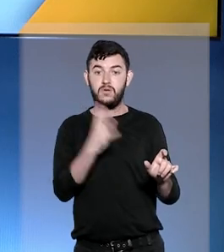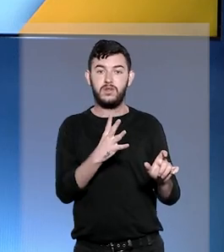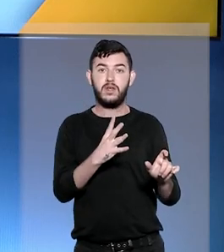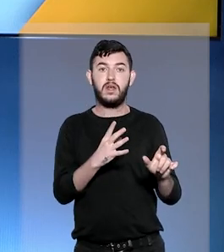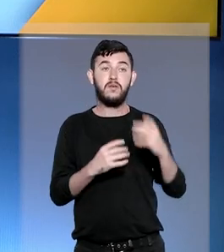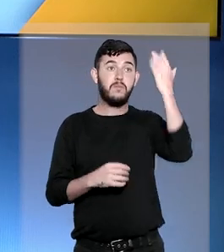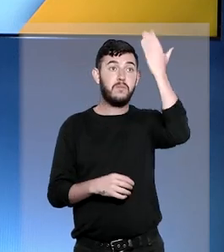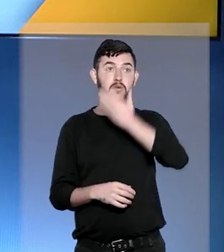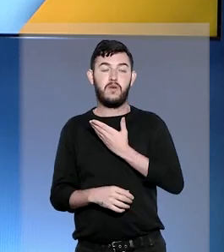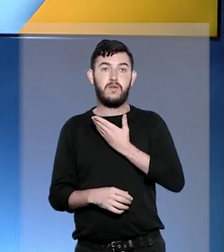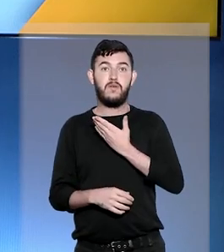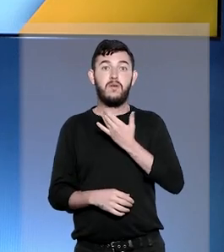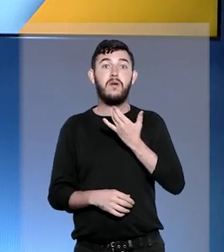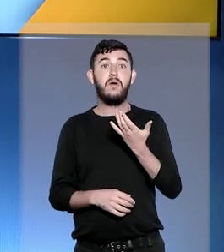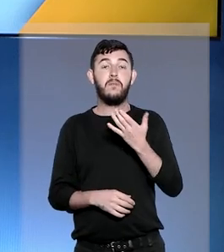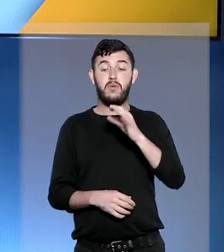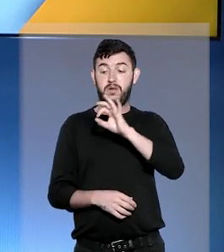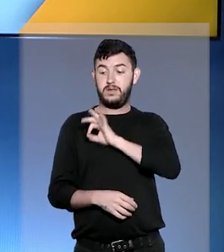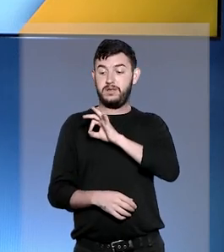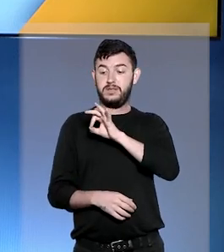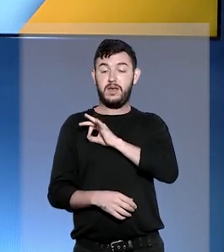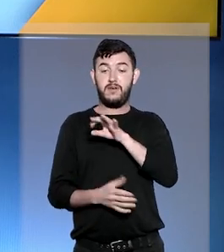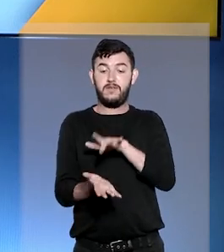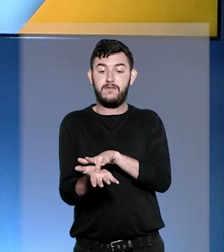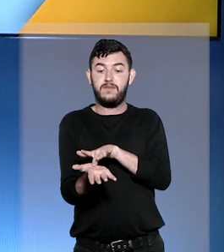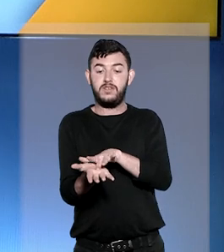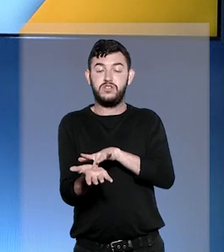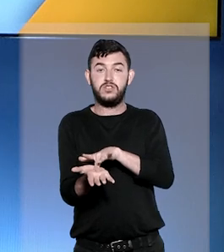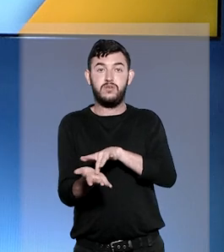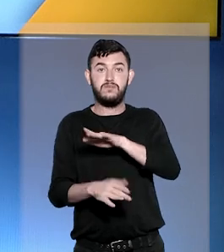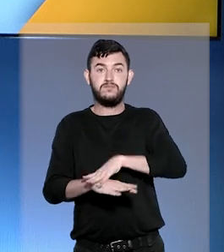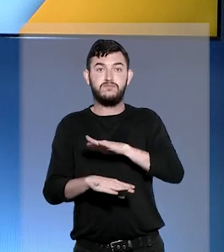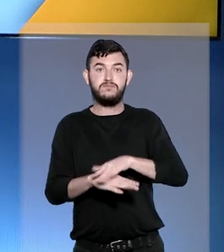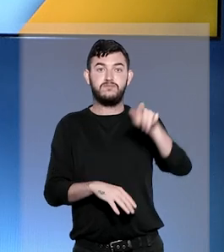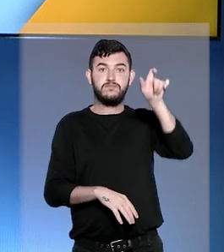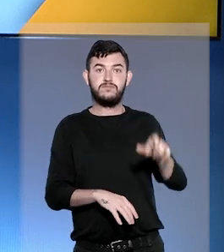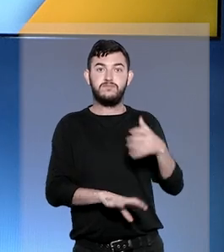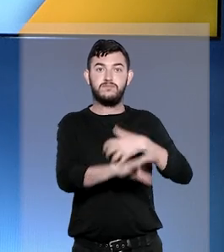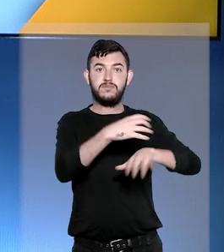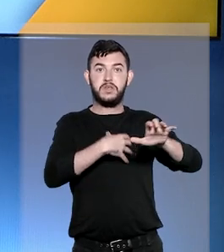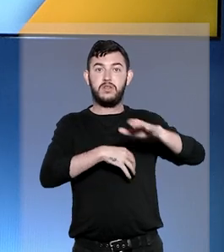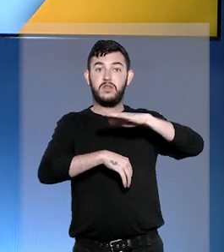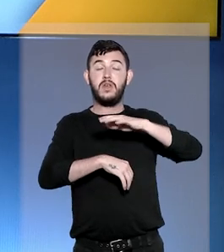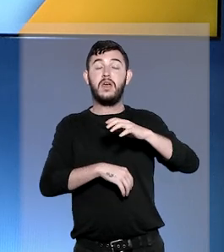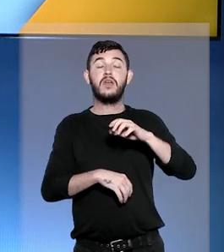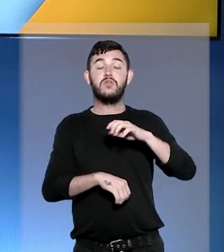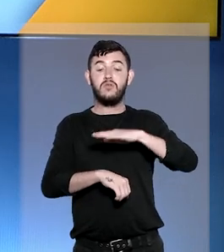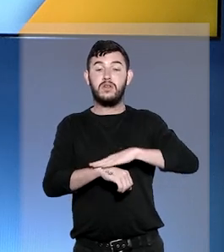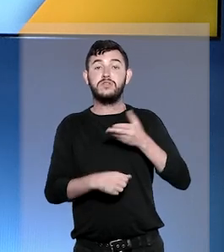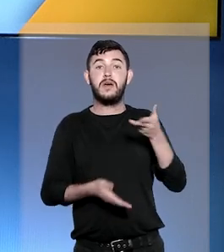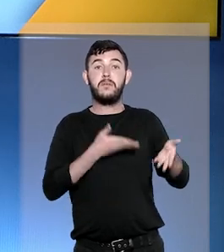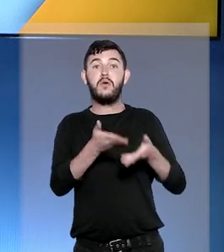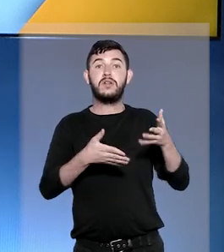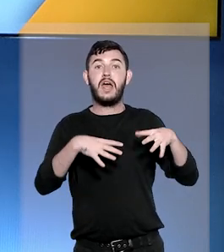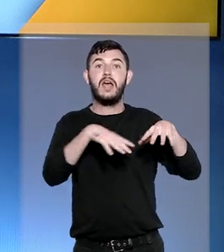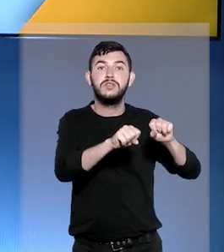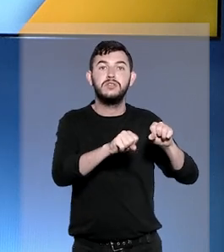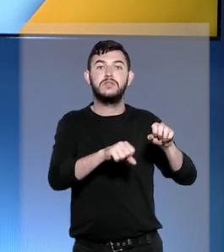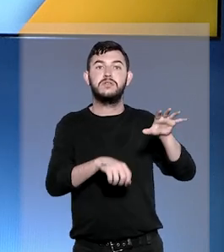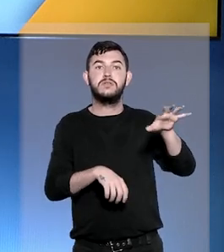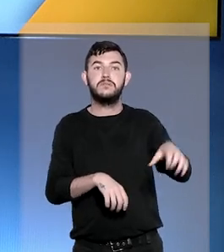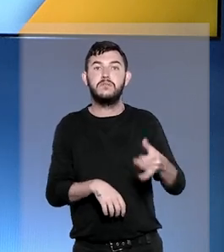policial que se passou por ele ao atender o celular durante a abordagem. A decisão foi da sexta turma.